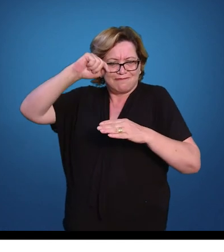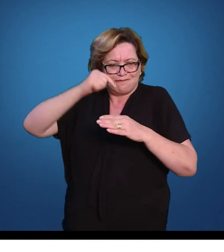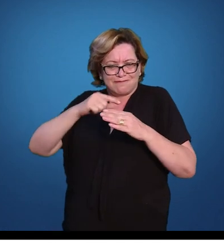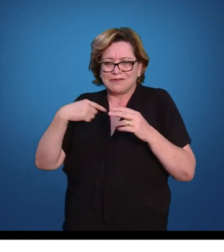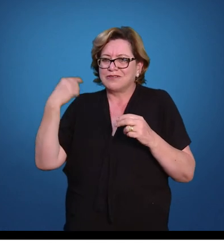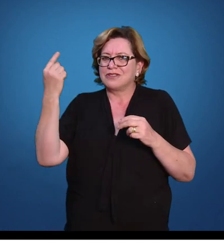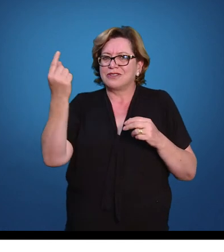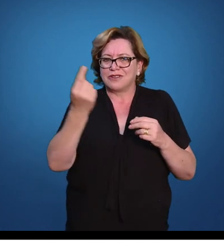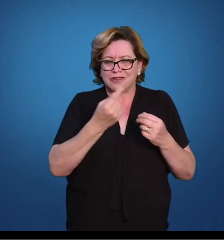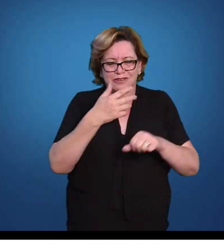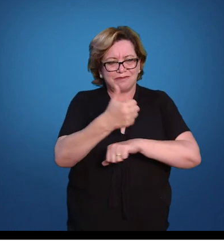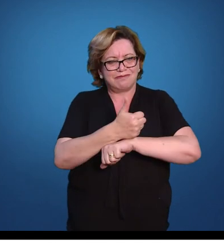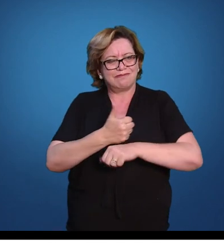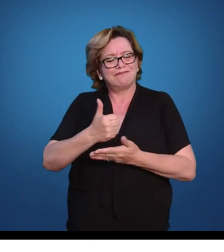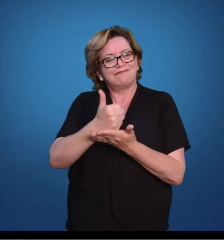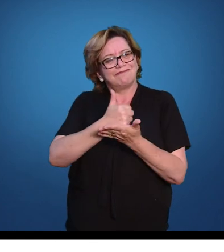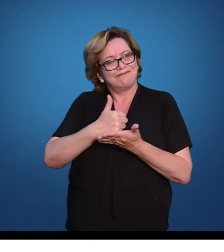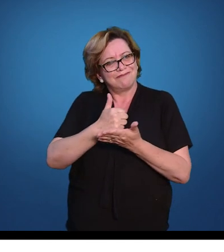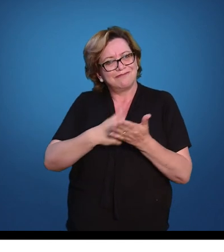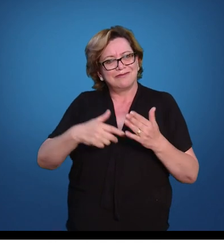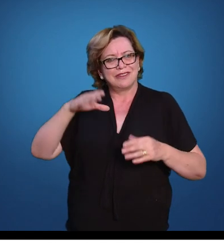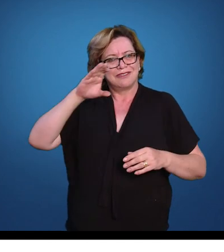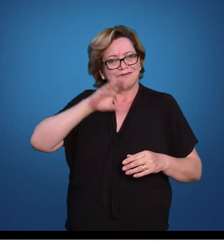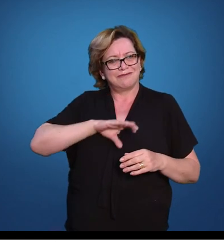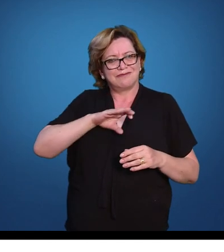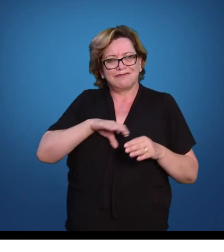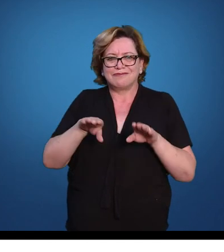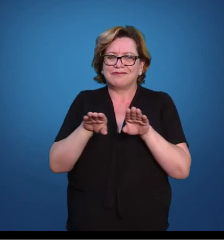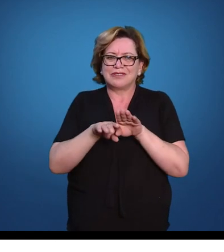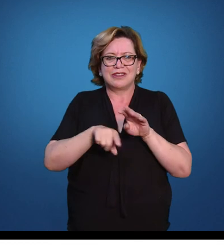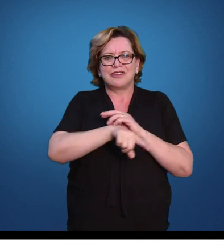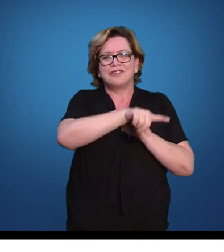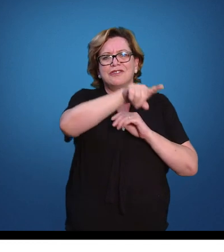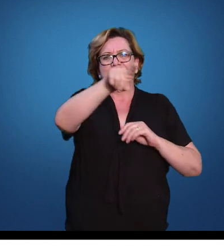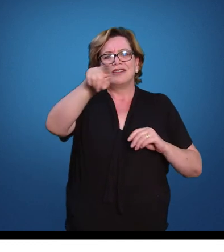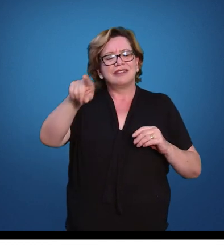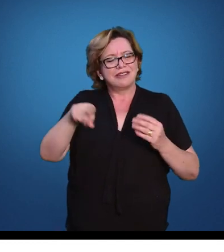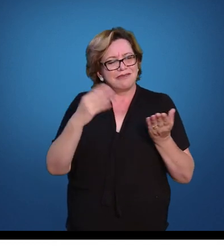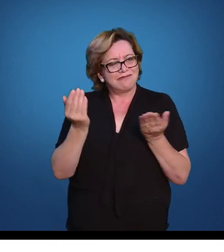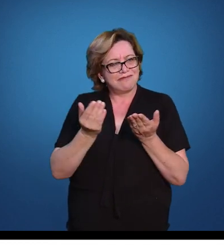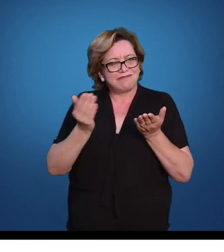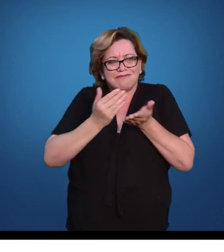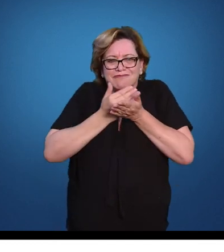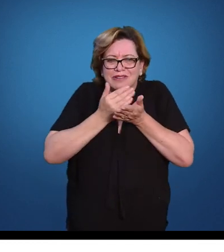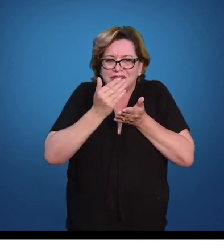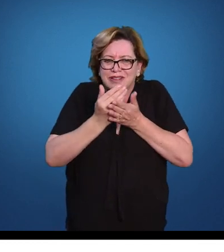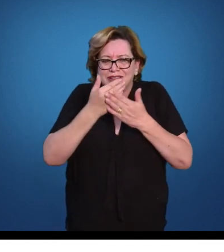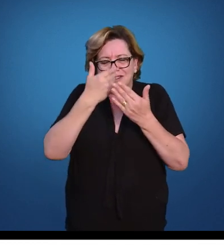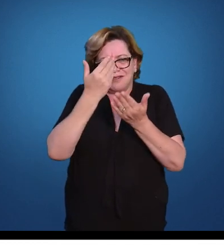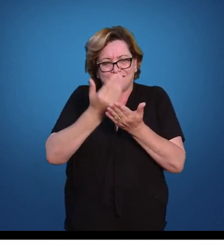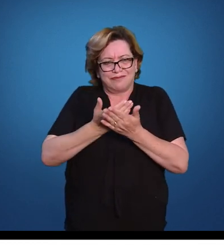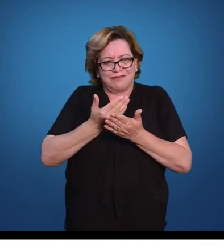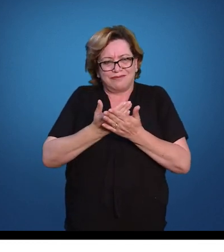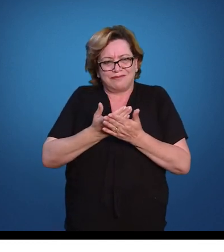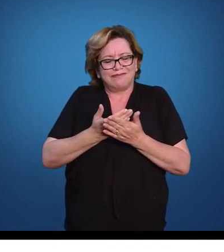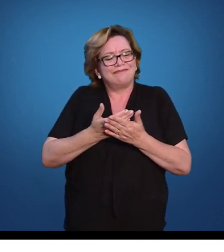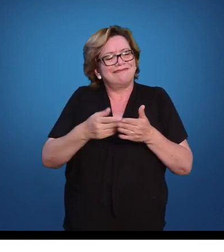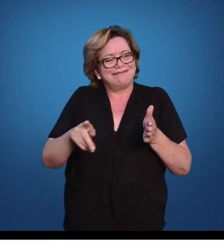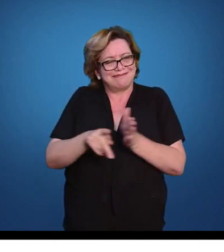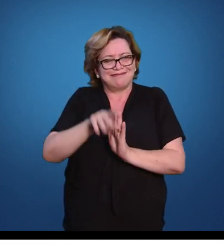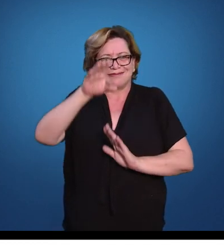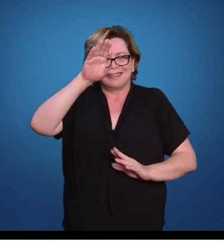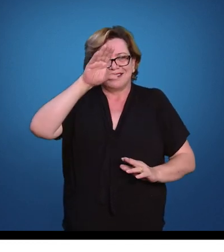nós, profissionais da área de letras, por vocês que estão iniciando um estudo nesta área,